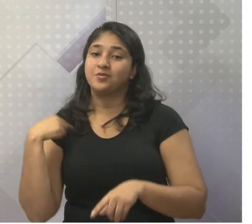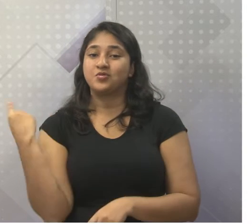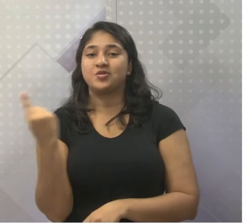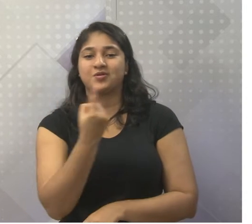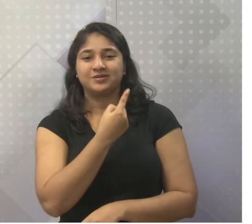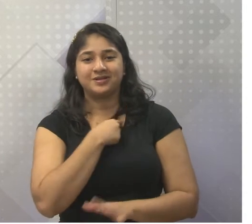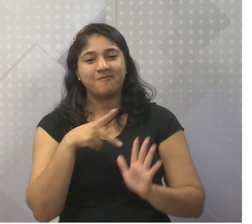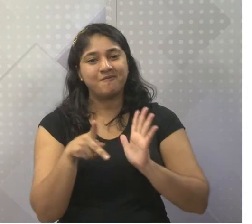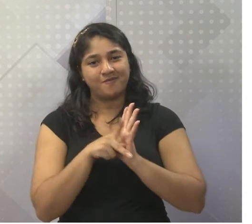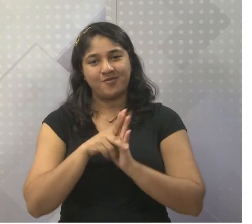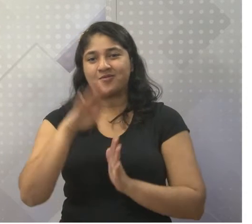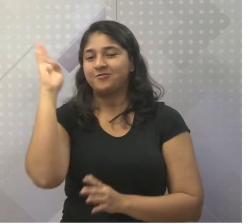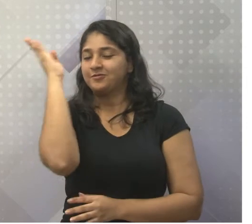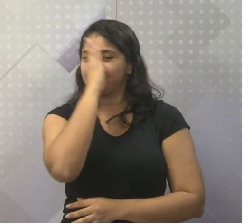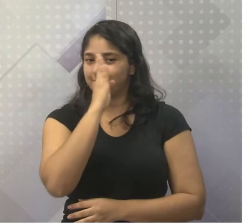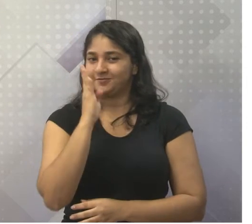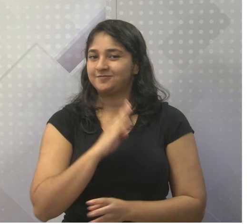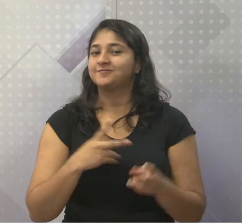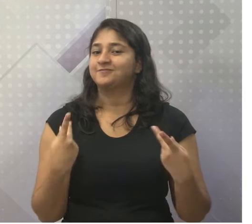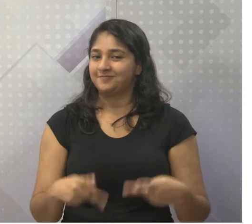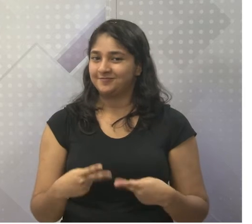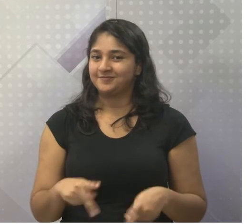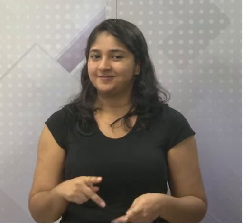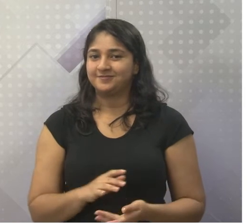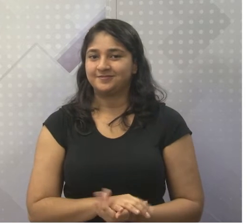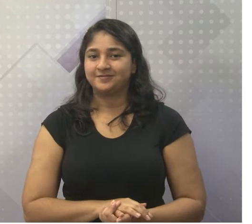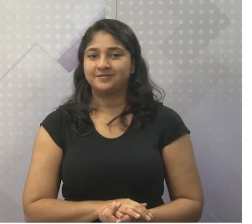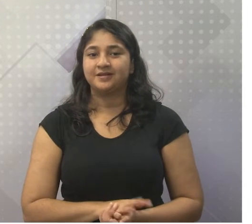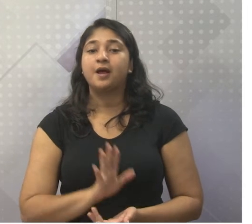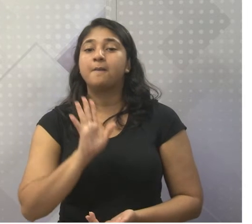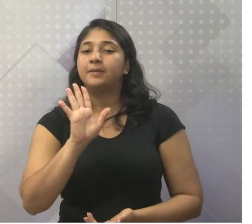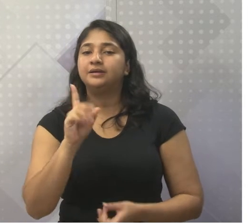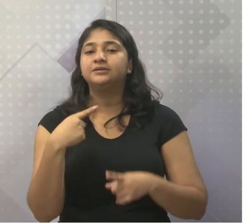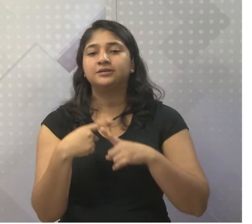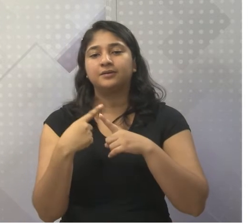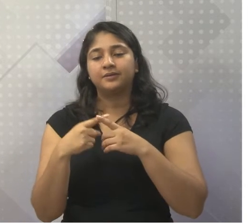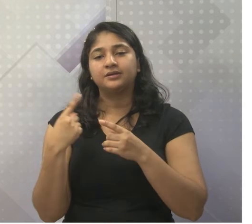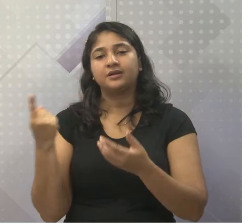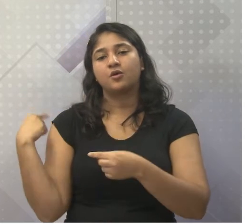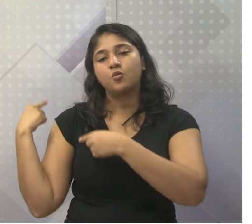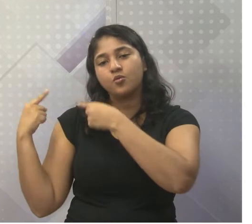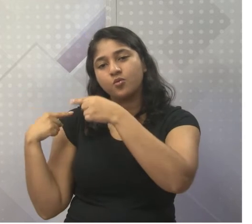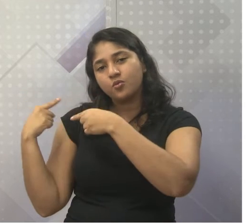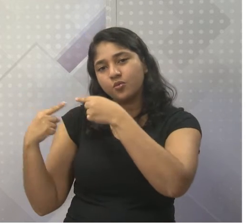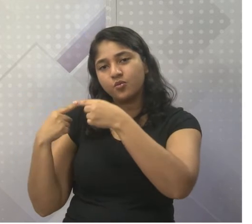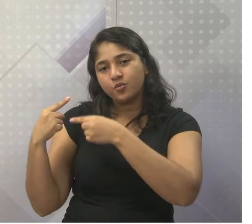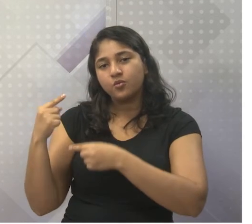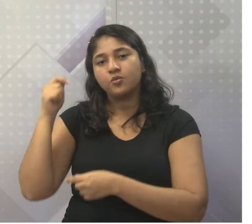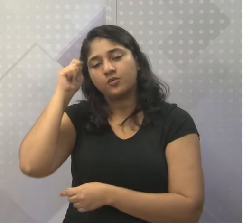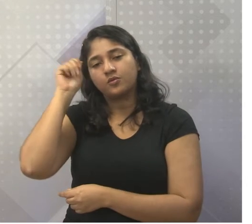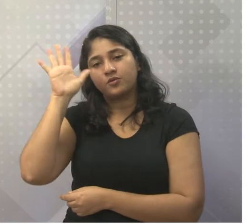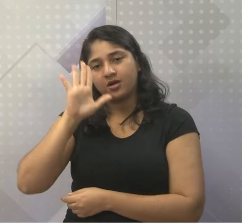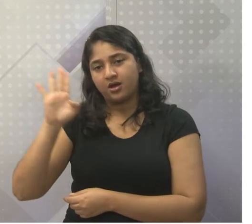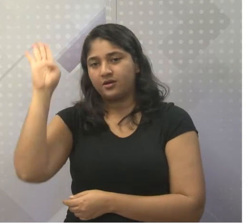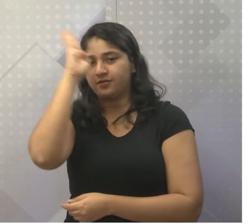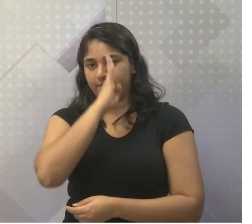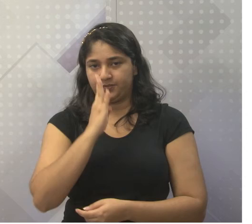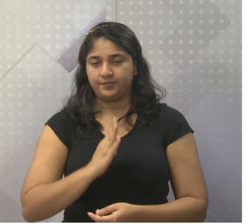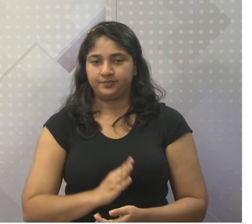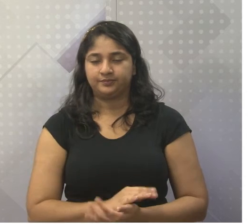brasileira, tá? feijoada é nossa, mas também de origem afro-brasileira.